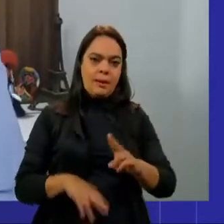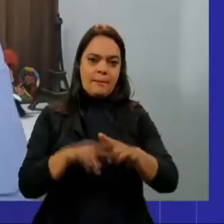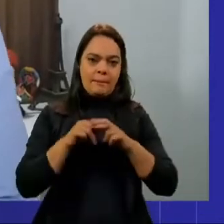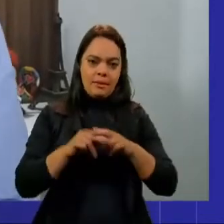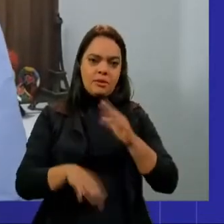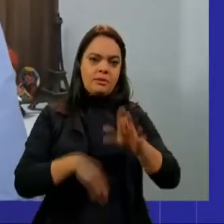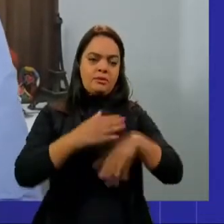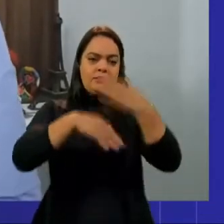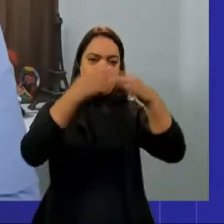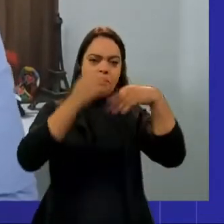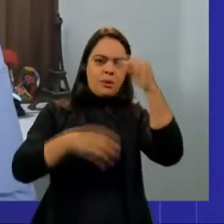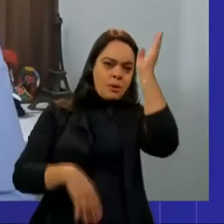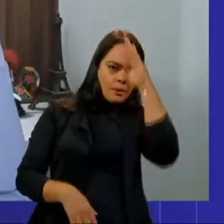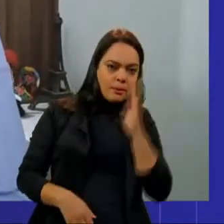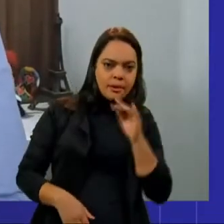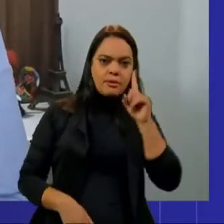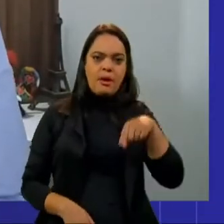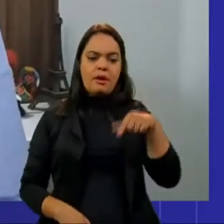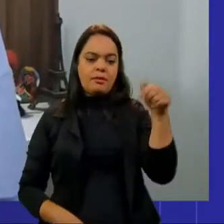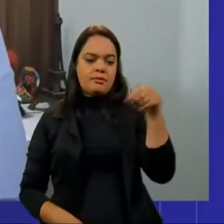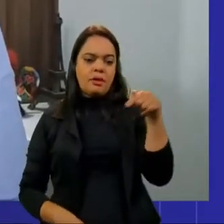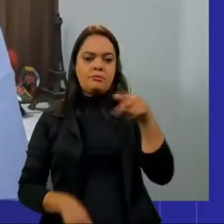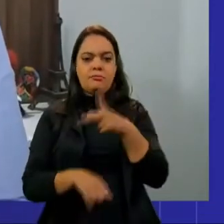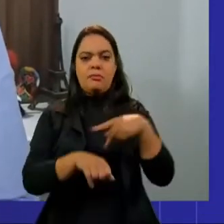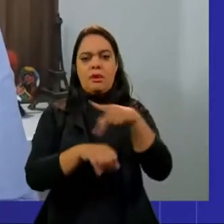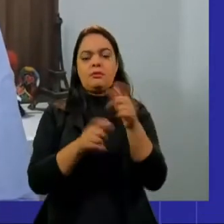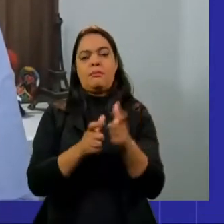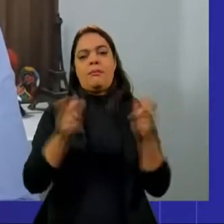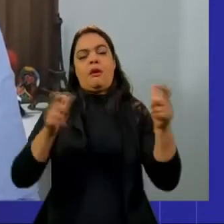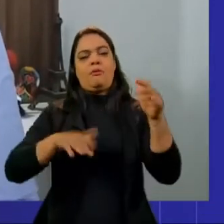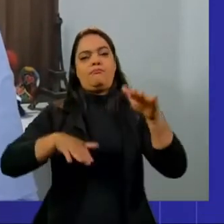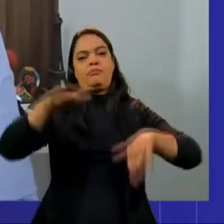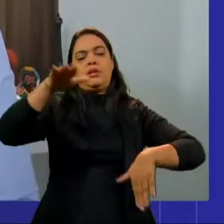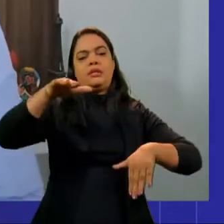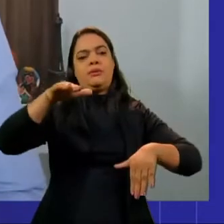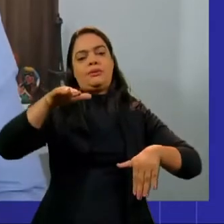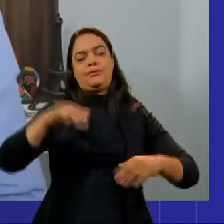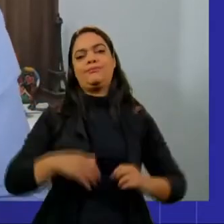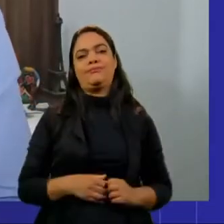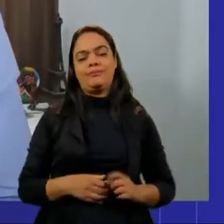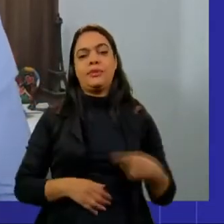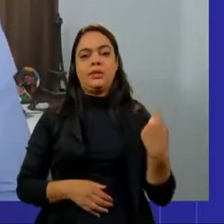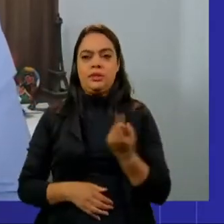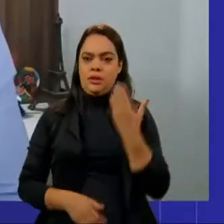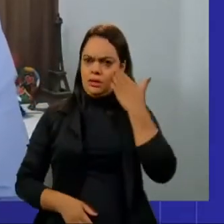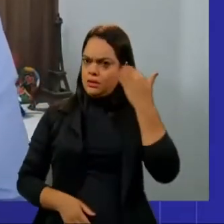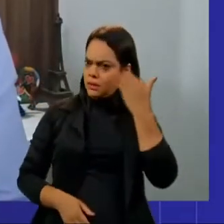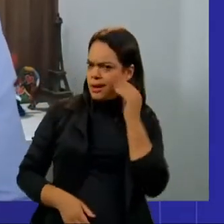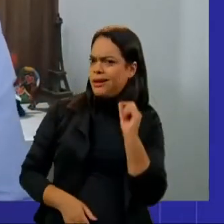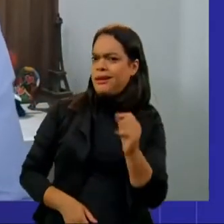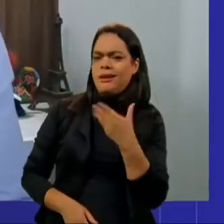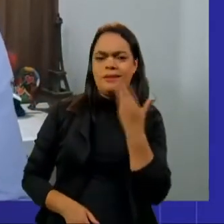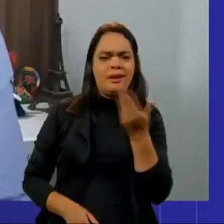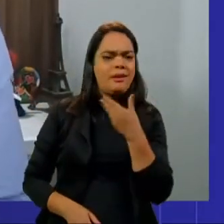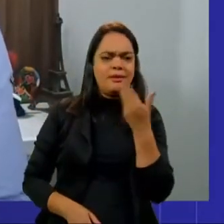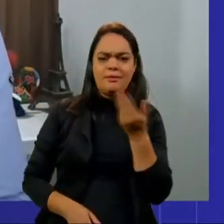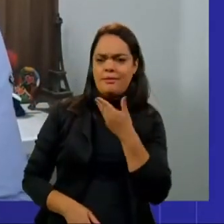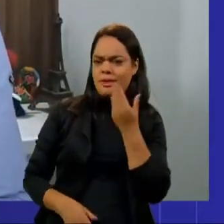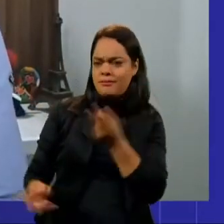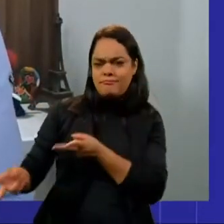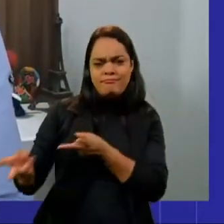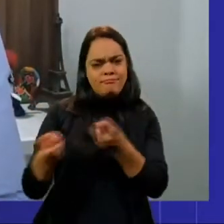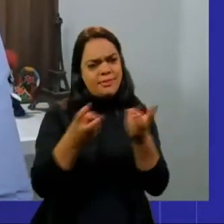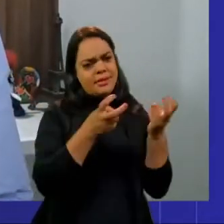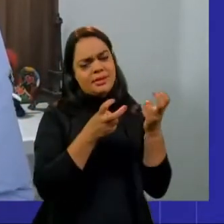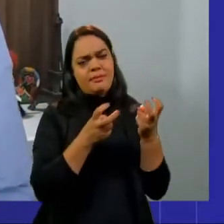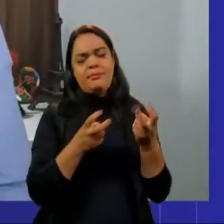o Brasil é o sétimo país com maior desigualdade social. Nós sabemos disso, é muito fácil verificar com uma simples